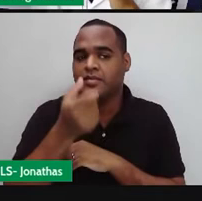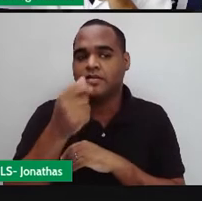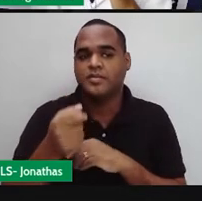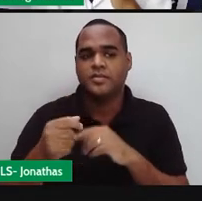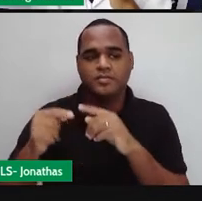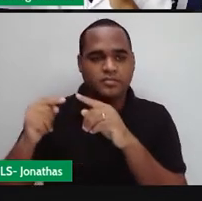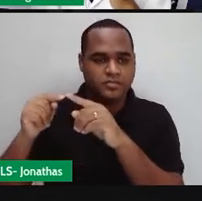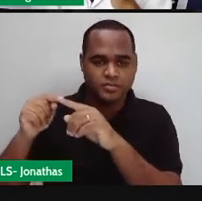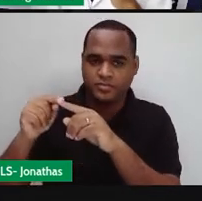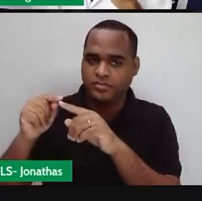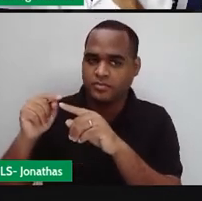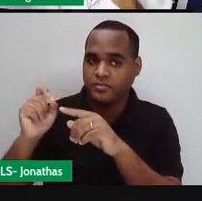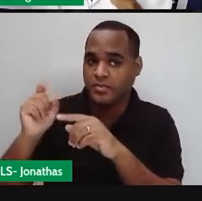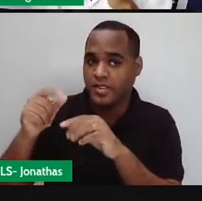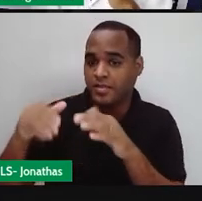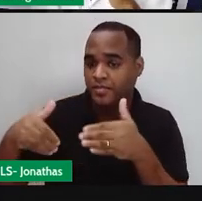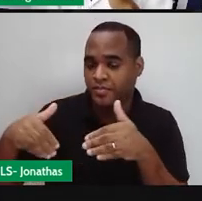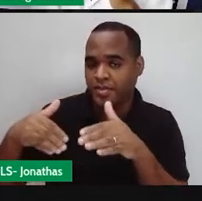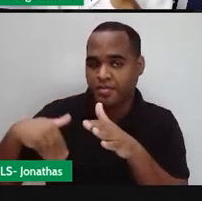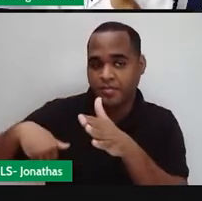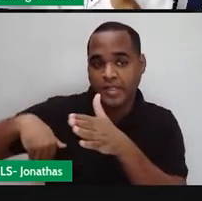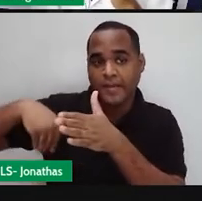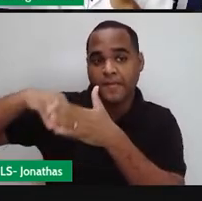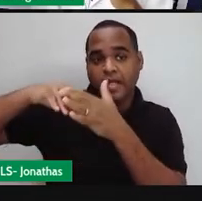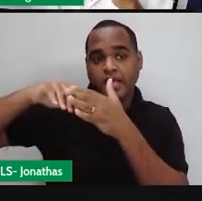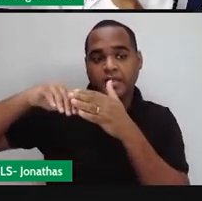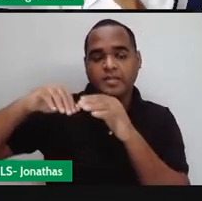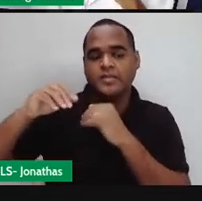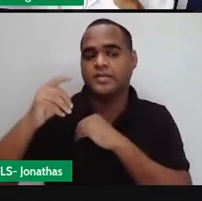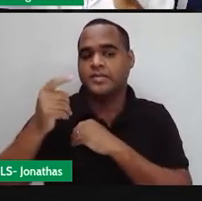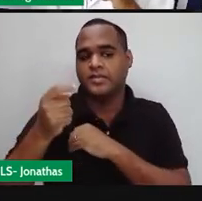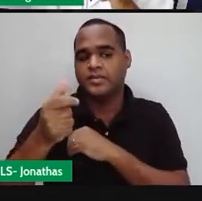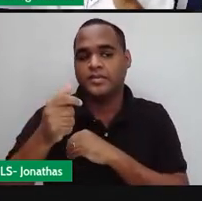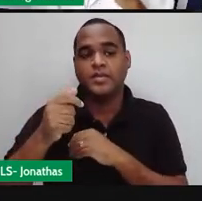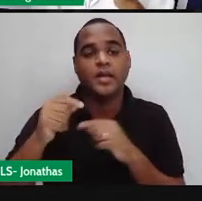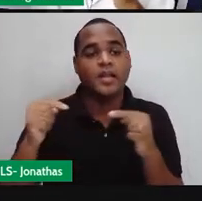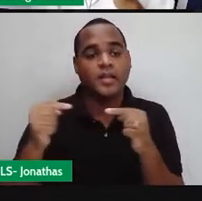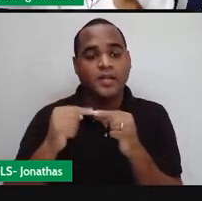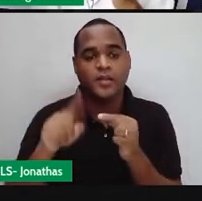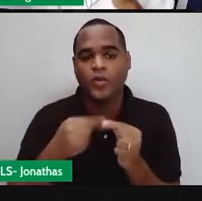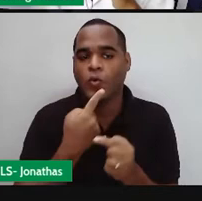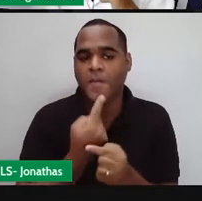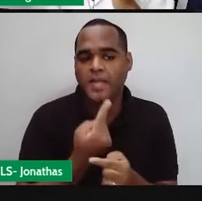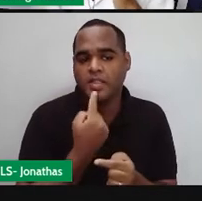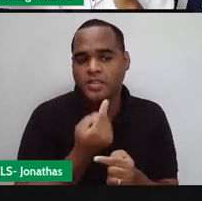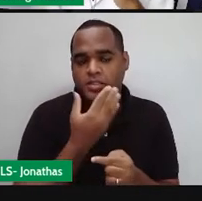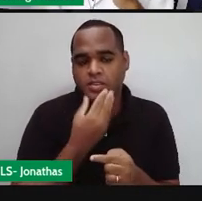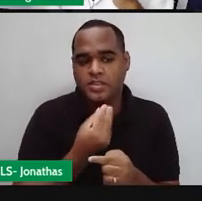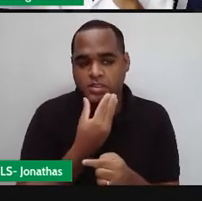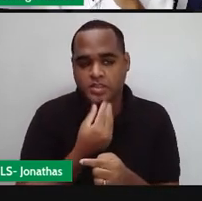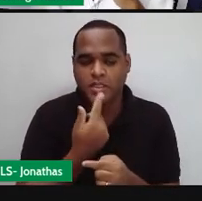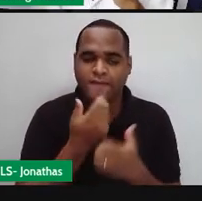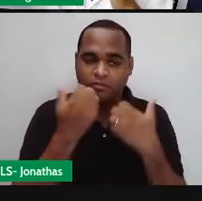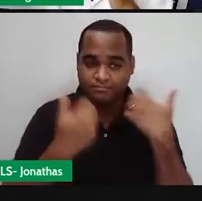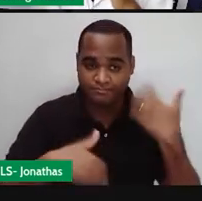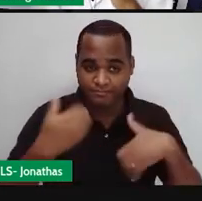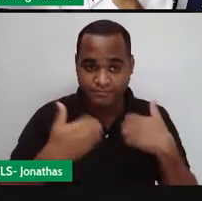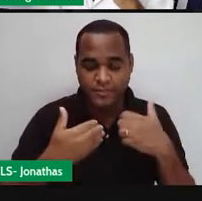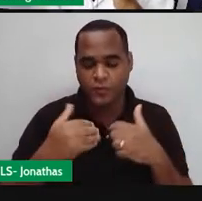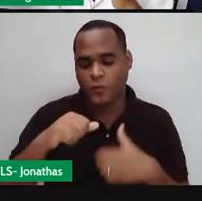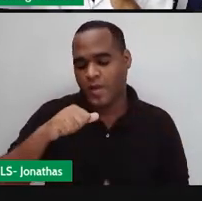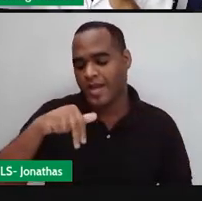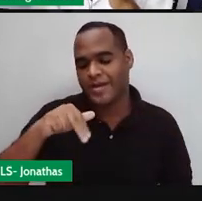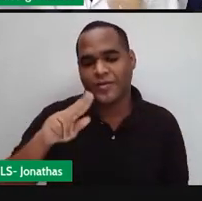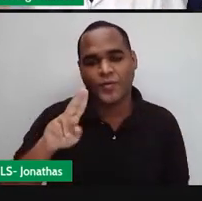quina dessas traves, os narradores de futebol dizem que aquele gol ali foi feito no ângulo.